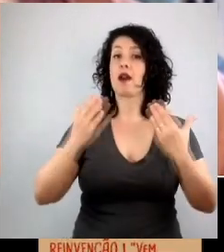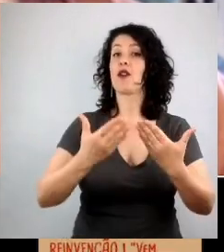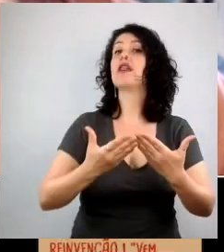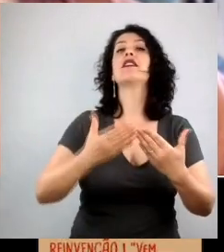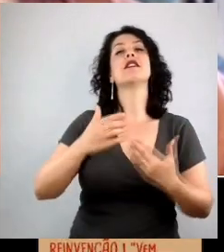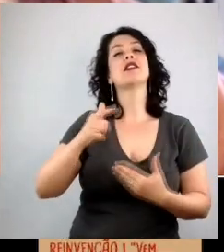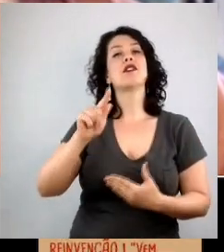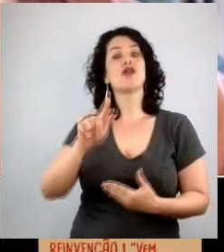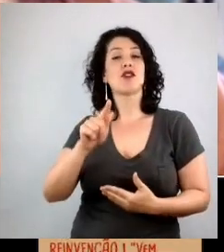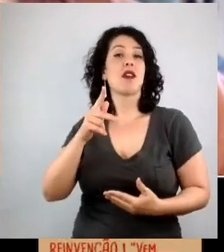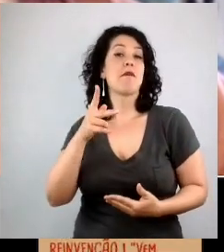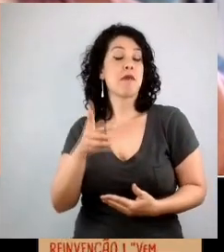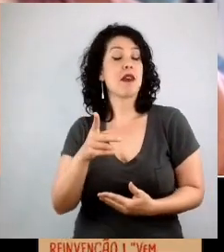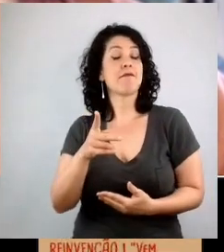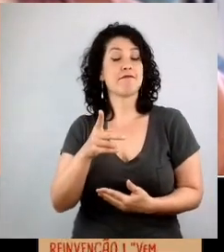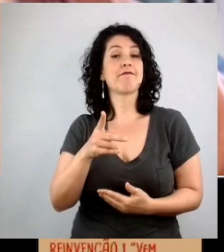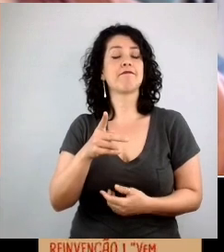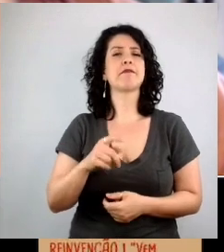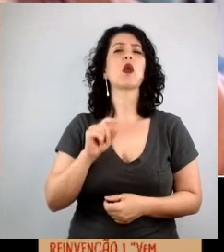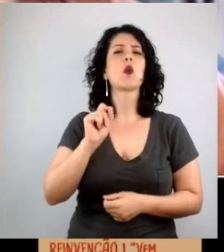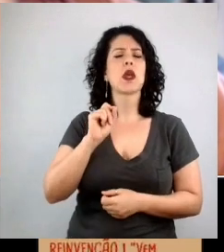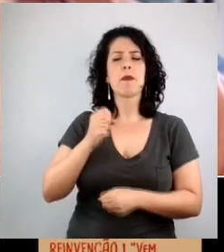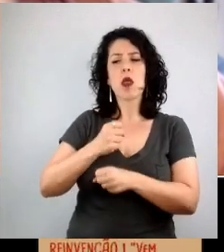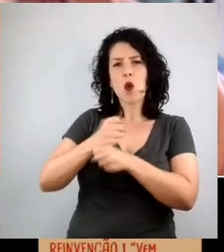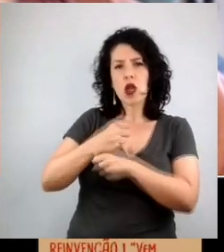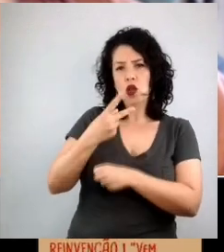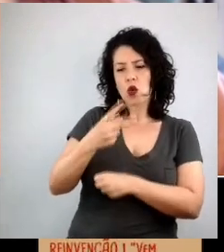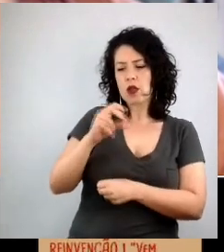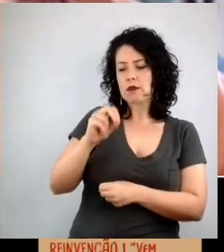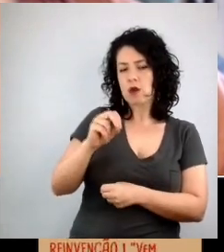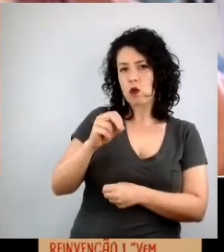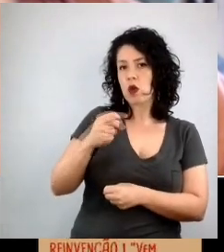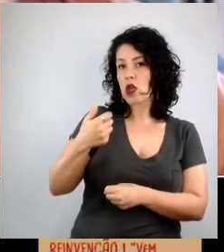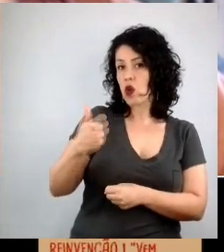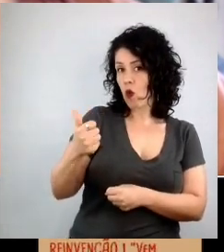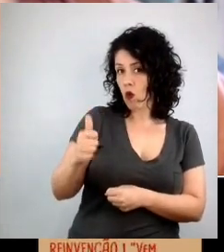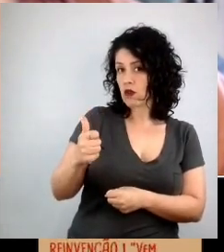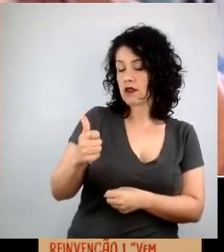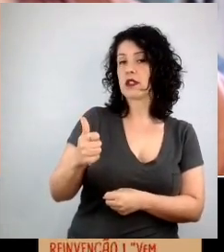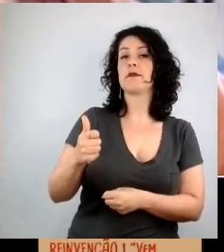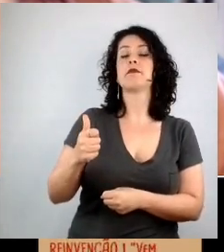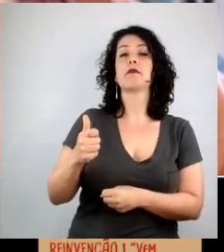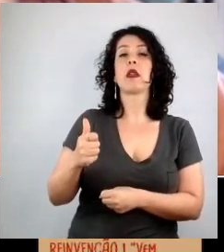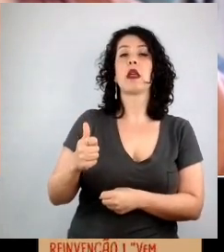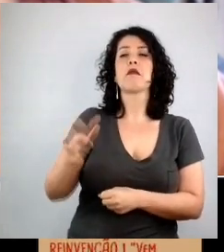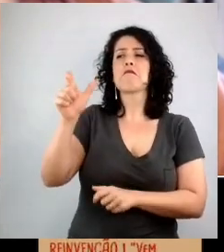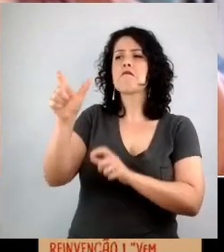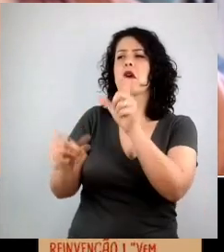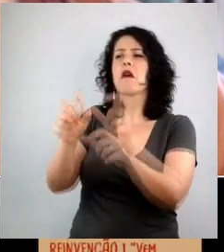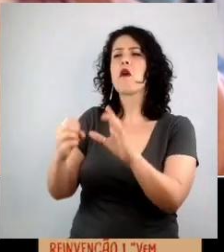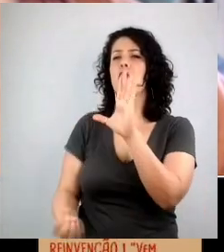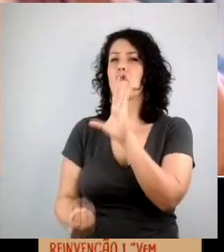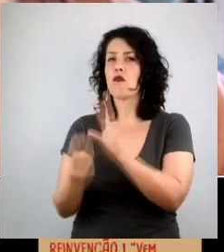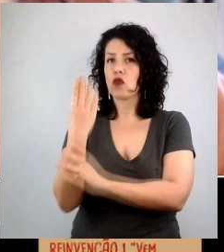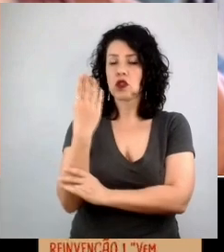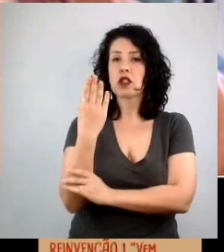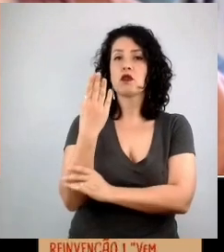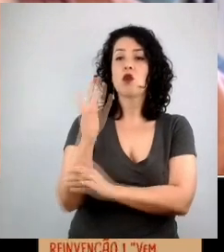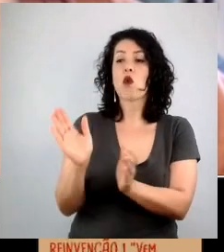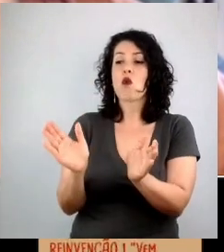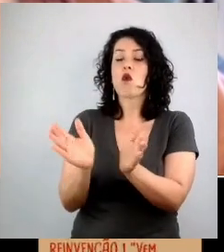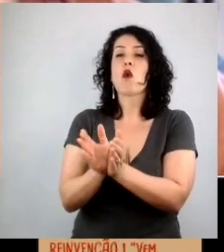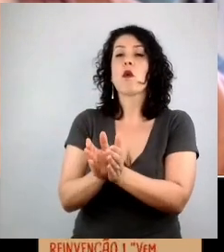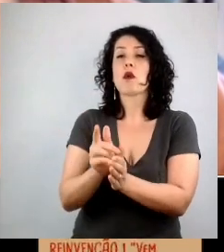Em 2011, os fundadores e os associados do Grupo de Planejamento criaram